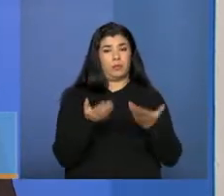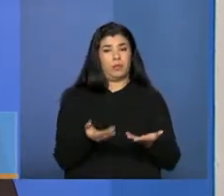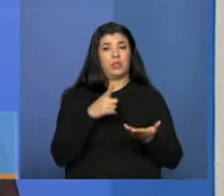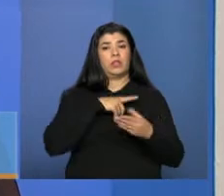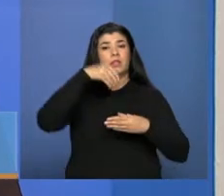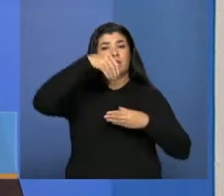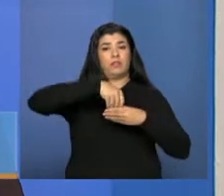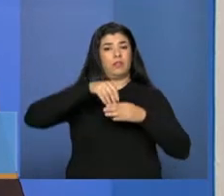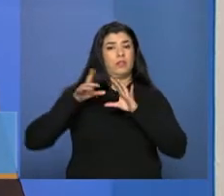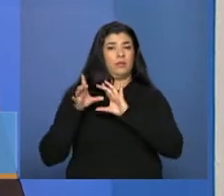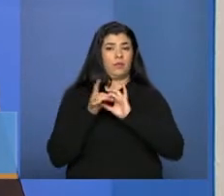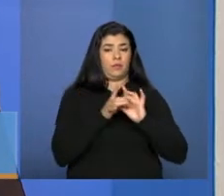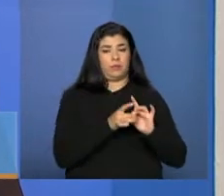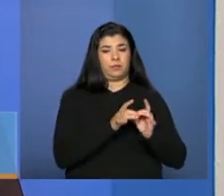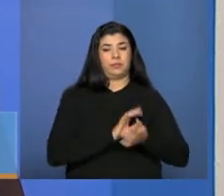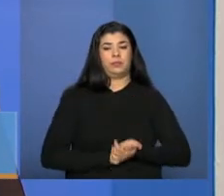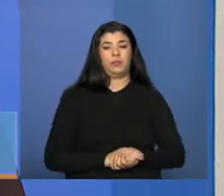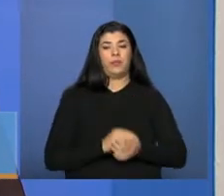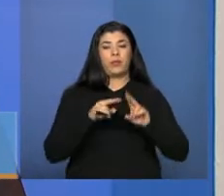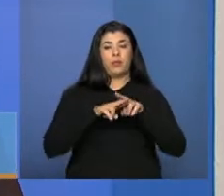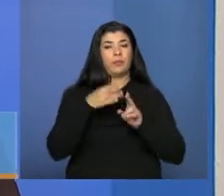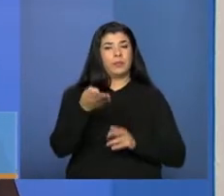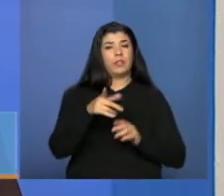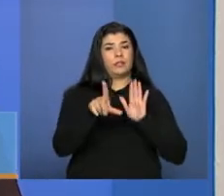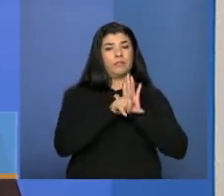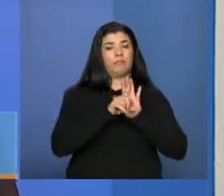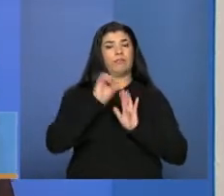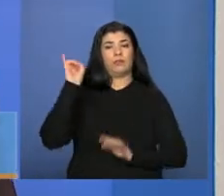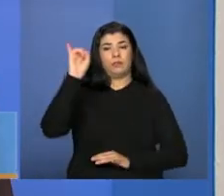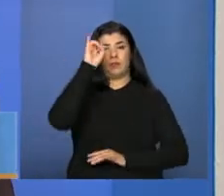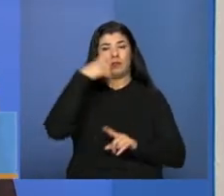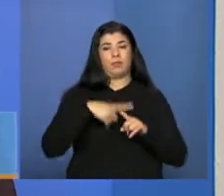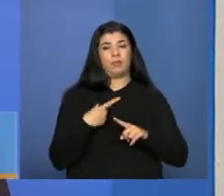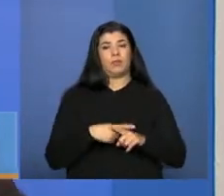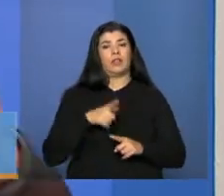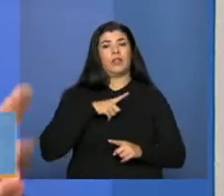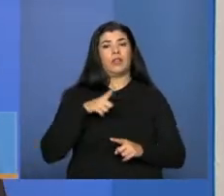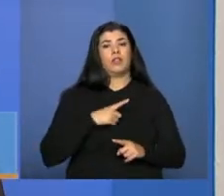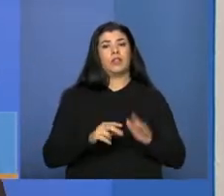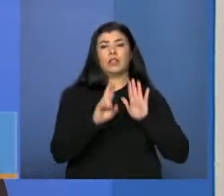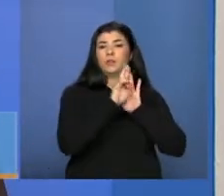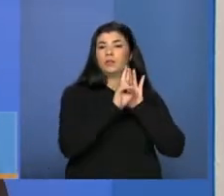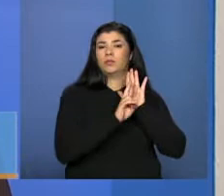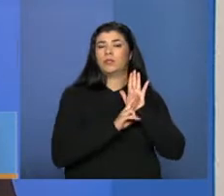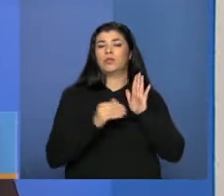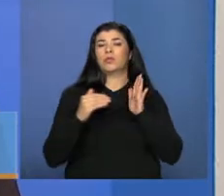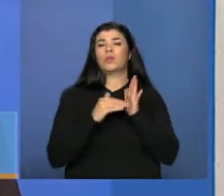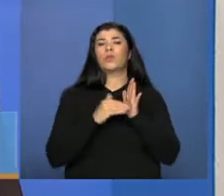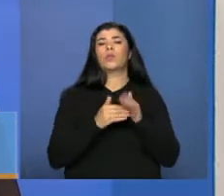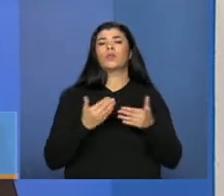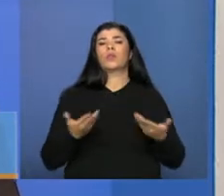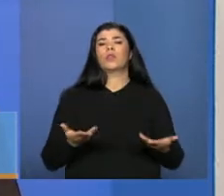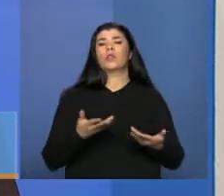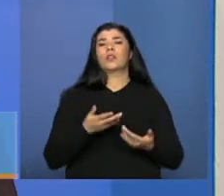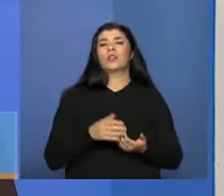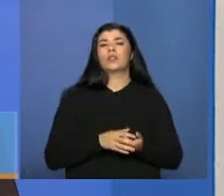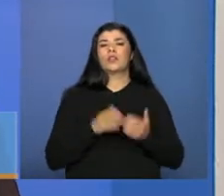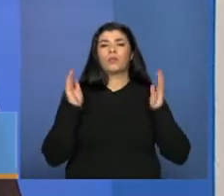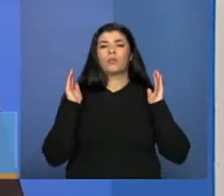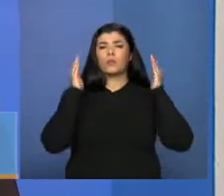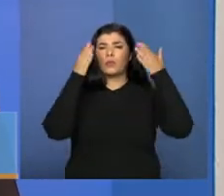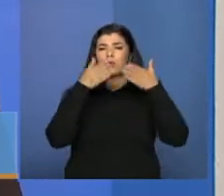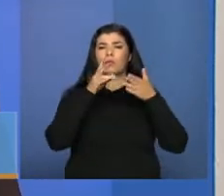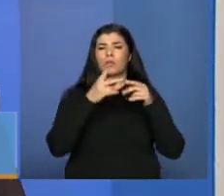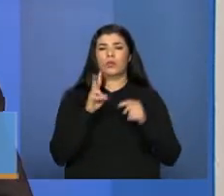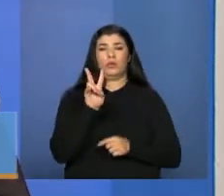Dentro. Então, essa lei é uma lei muito importante, né? Ela estabelece os seus limites. Eu quero chamar a atenção dos gestores de